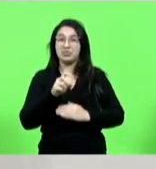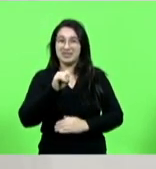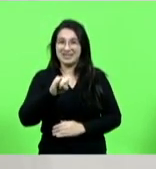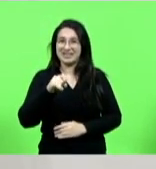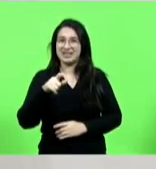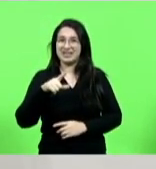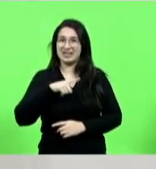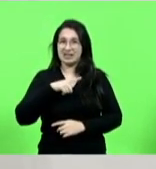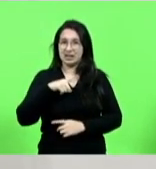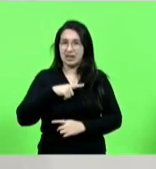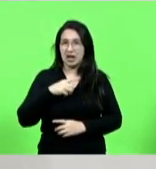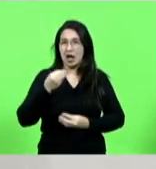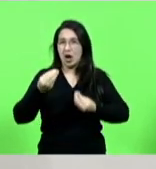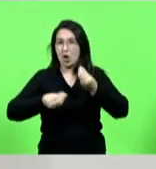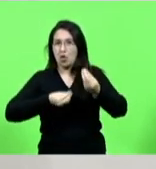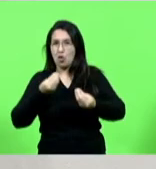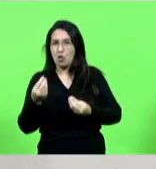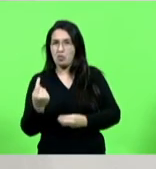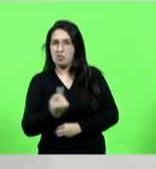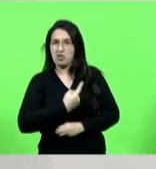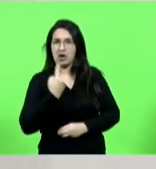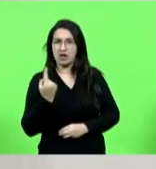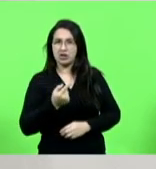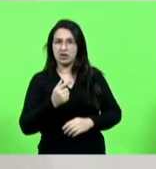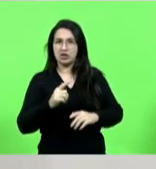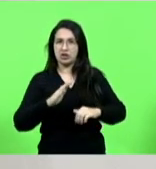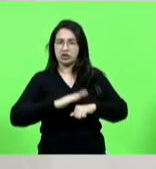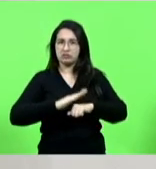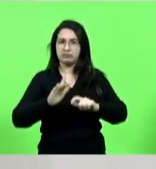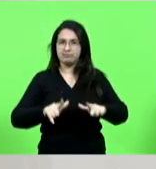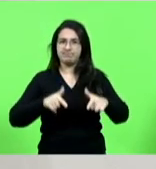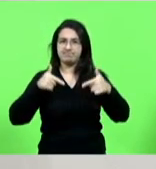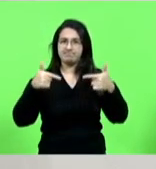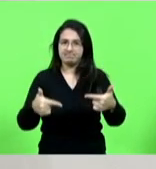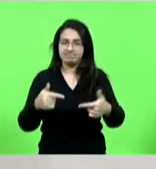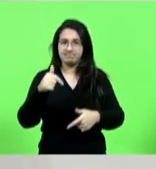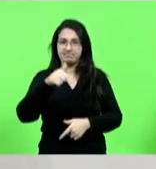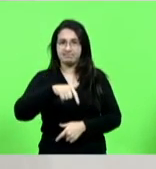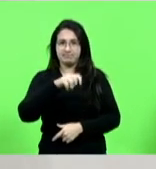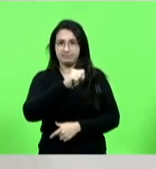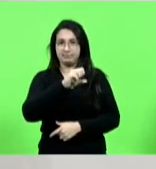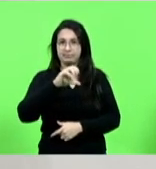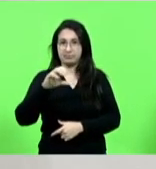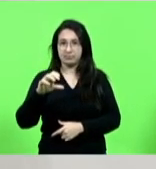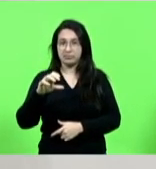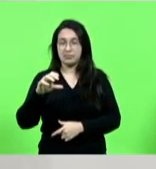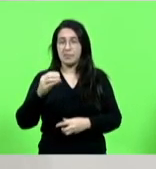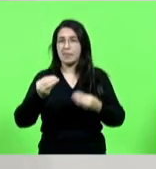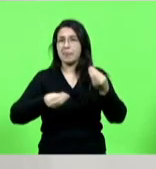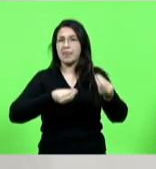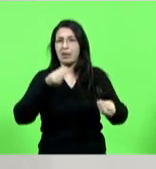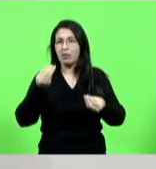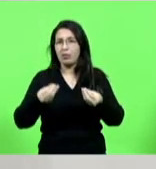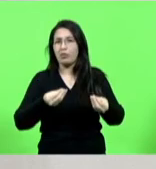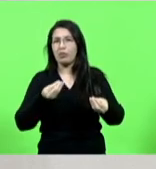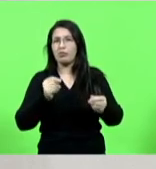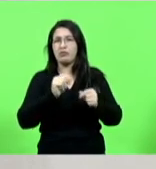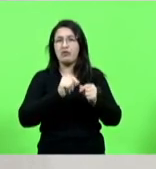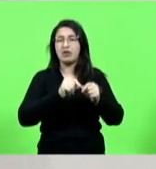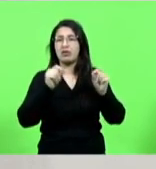ideia que a possa agir em Santa Catarina para que a gente possa coibir porque às vezes é tão